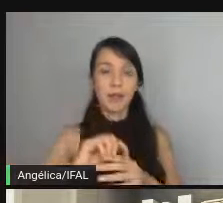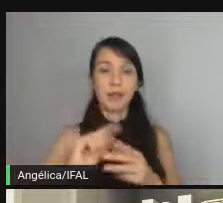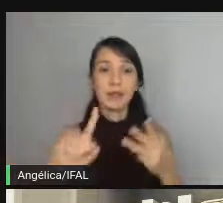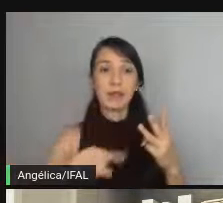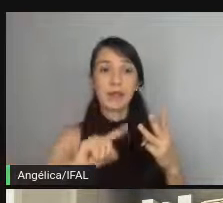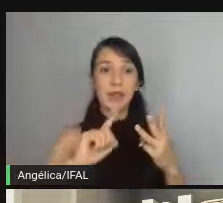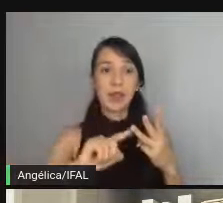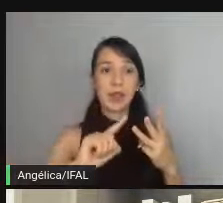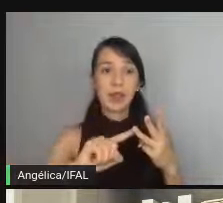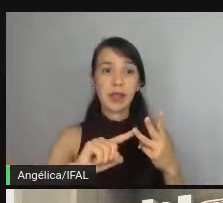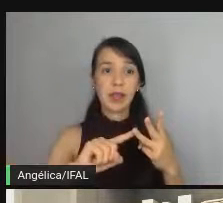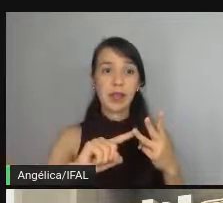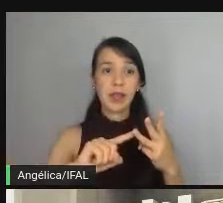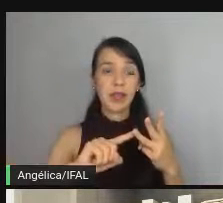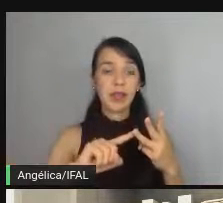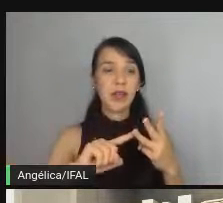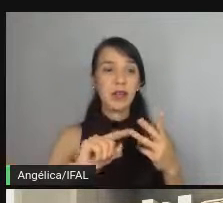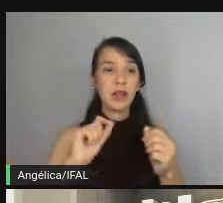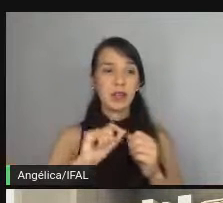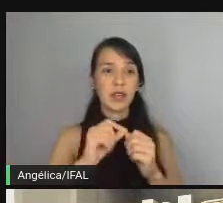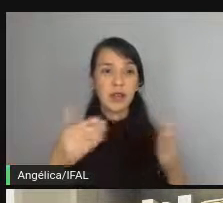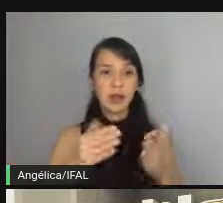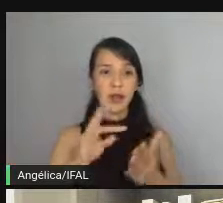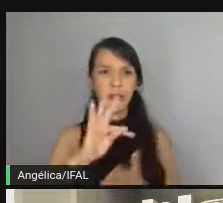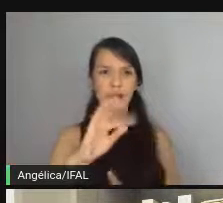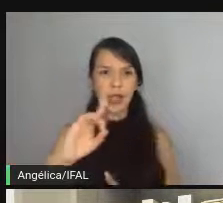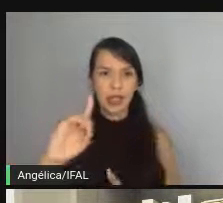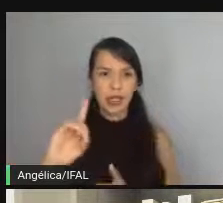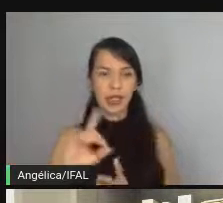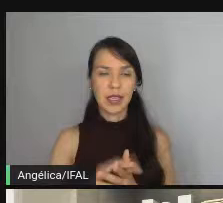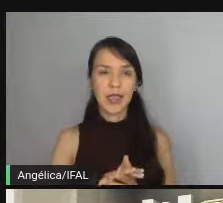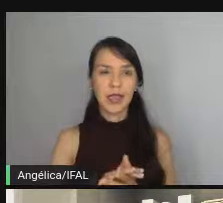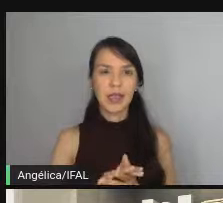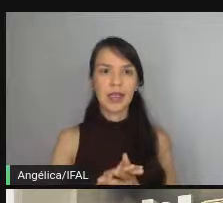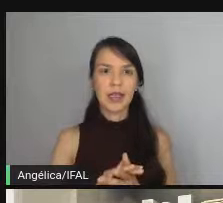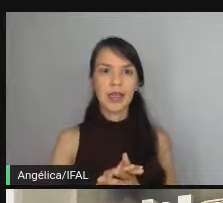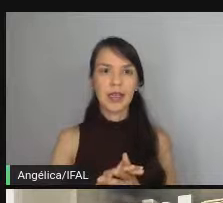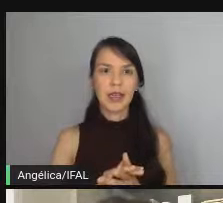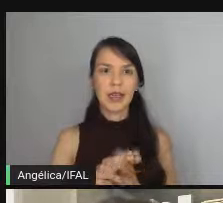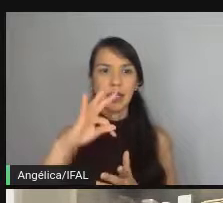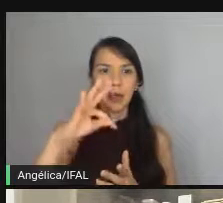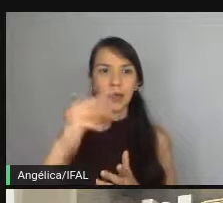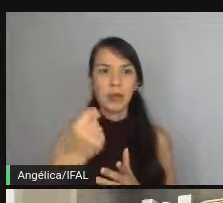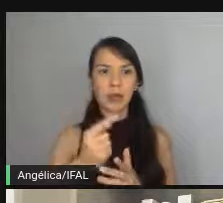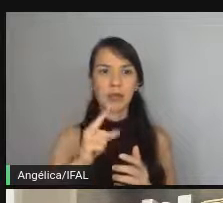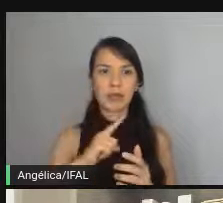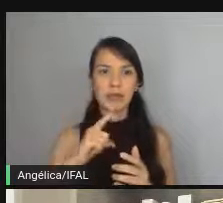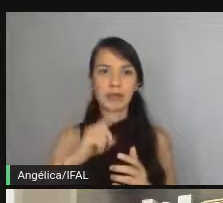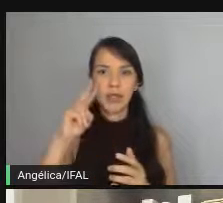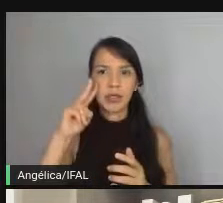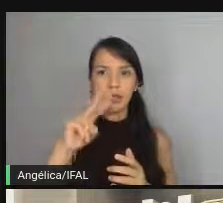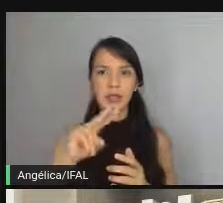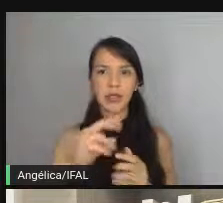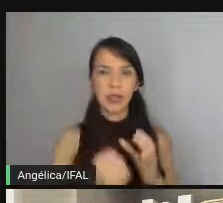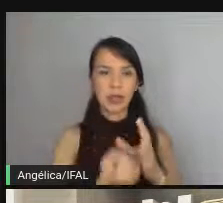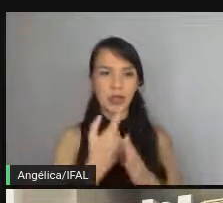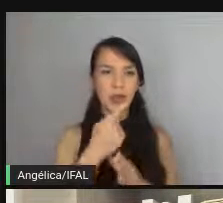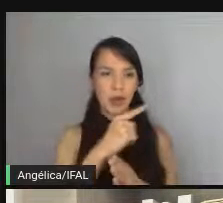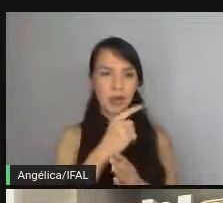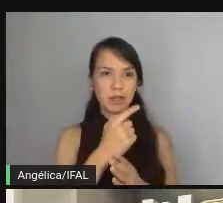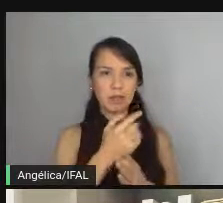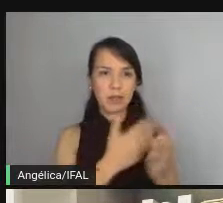do ciclo é a implementação que a gente vai fazer agora com o TDD baseado em toda a expectativa que a gente criou lá